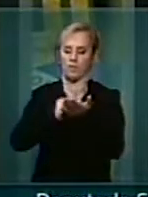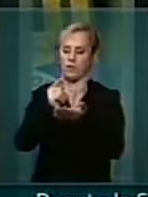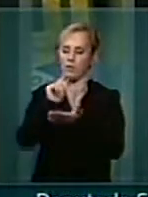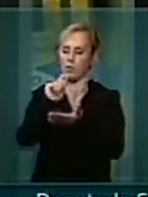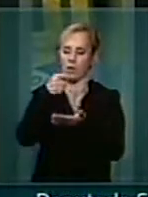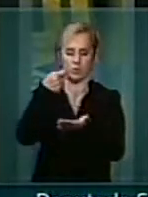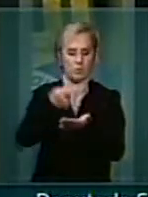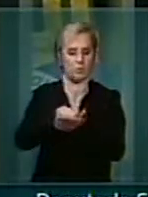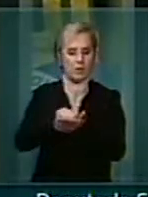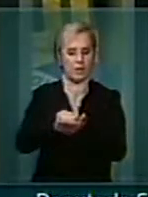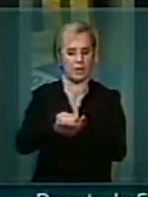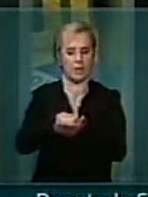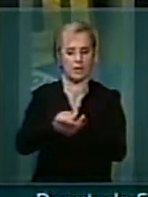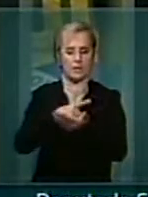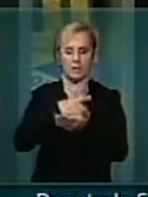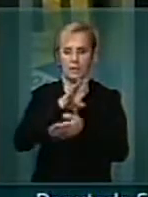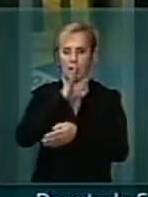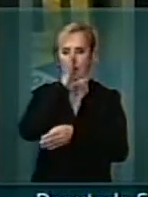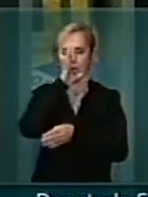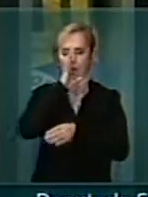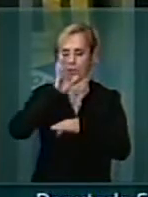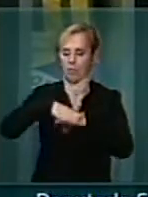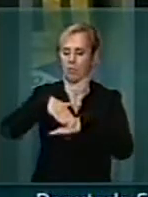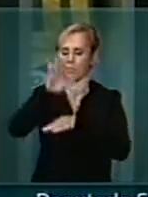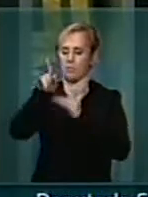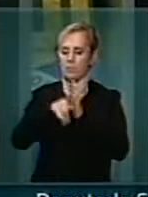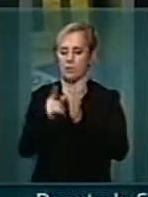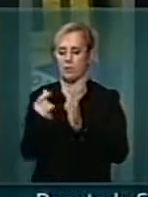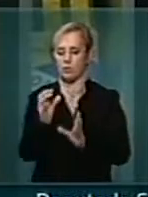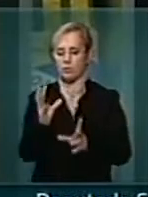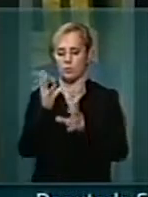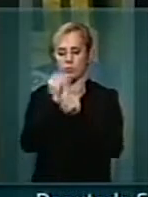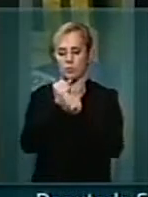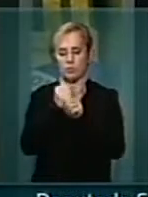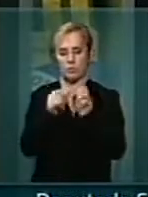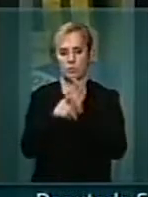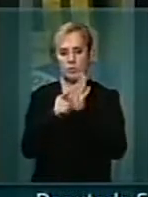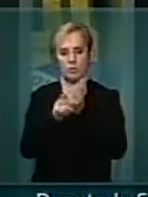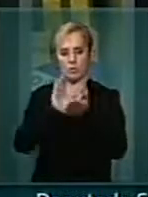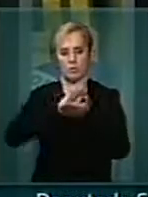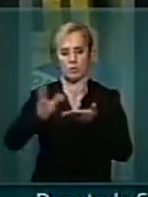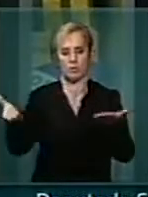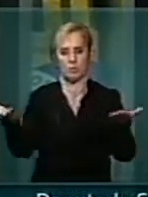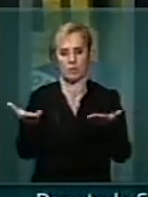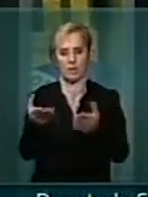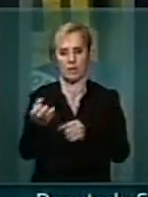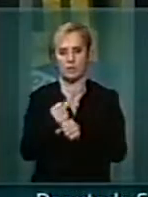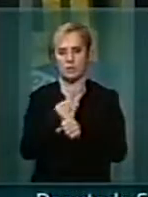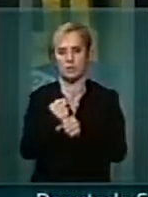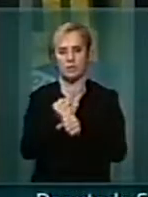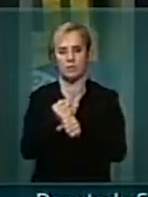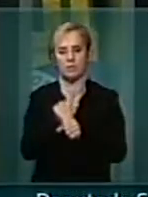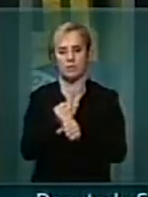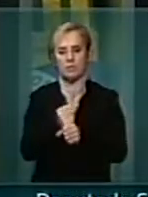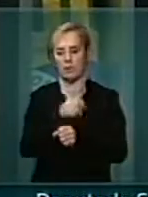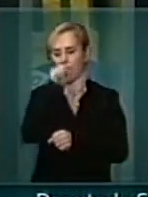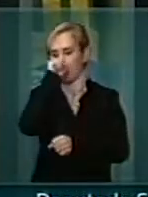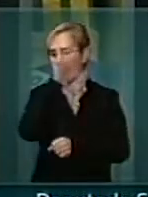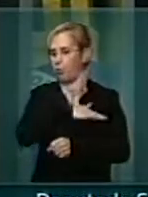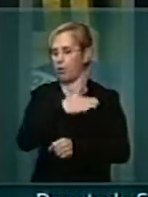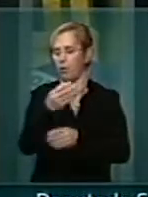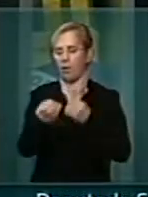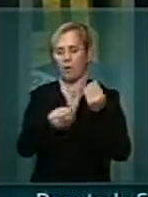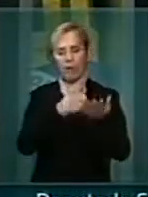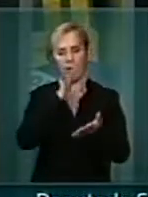excedem os recursos do orçamento de investimento para esse ano é um absurdo. Por outro lado,